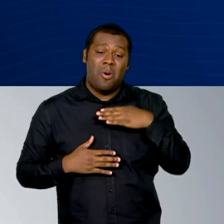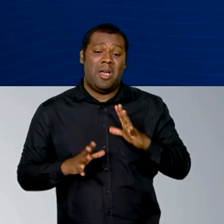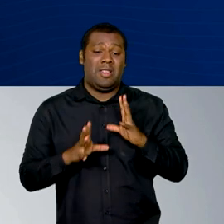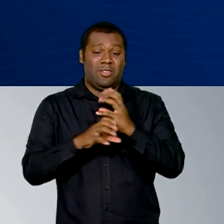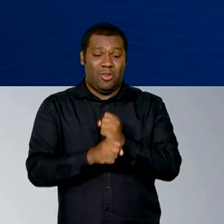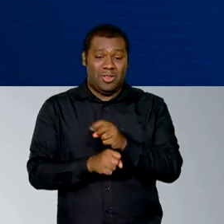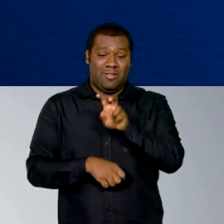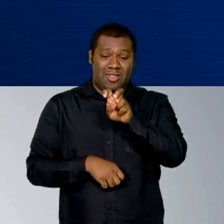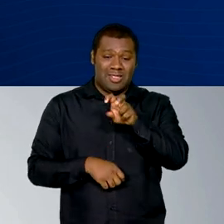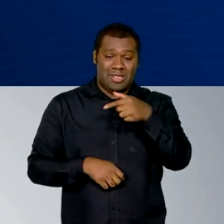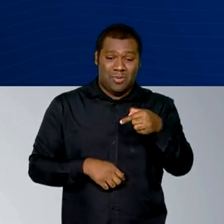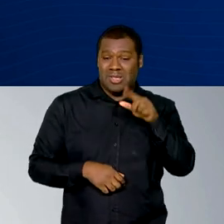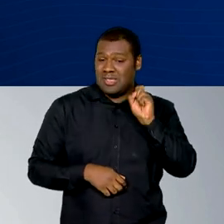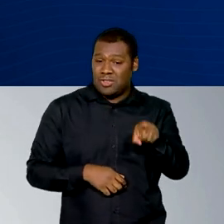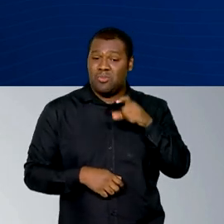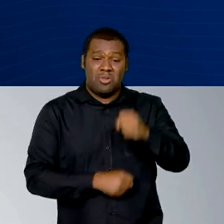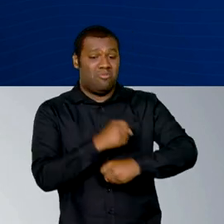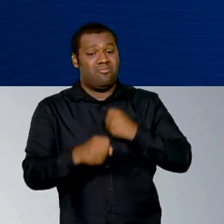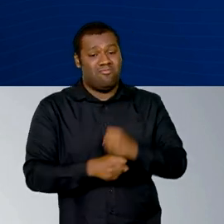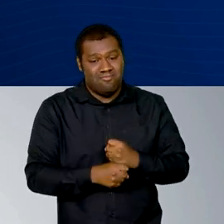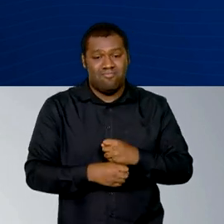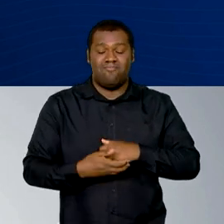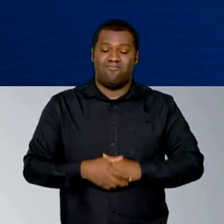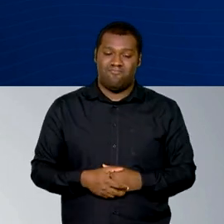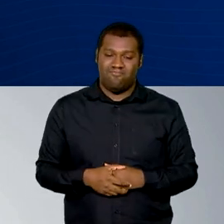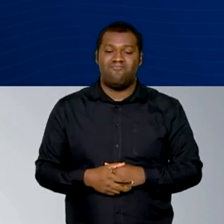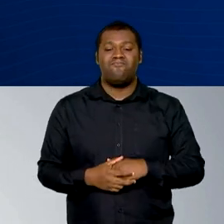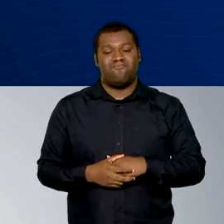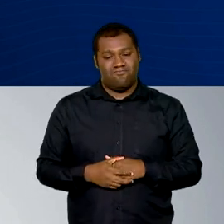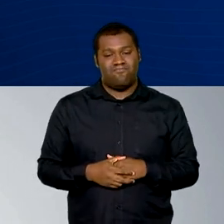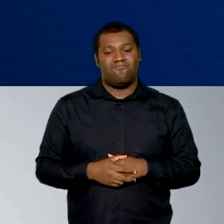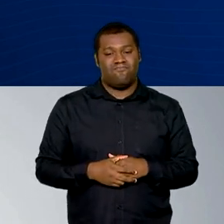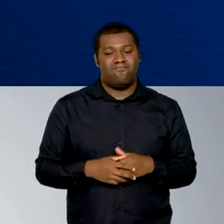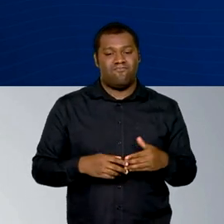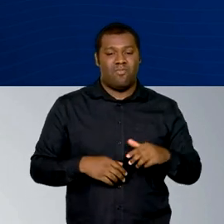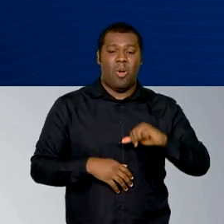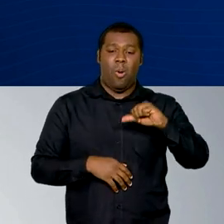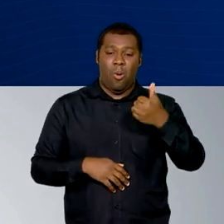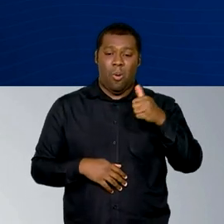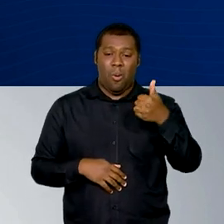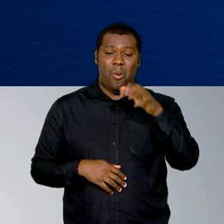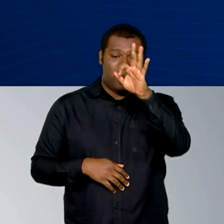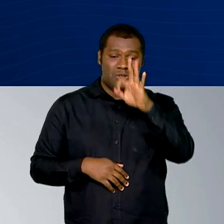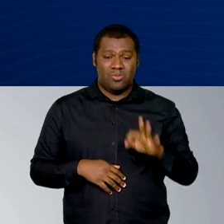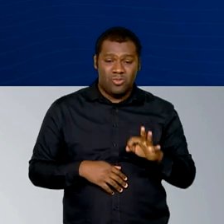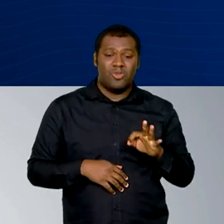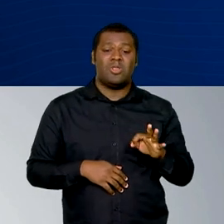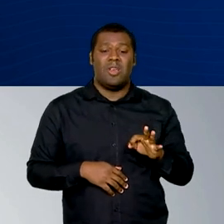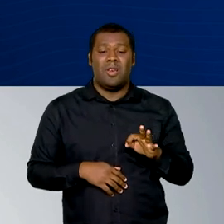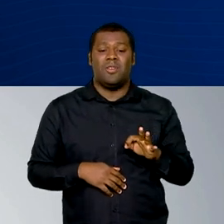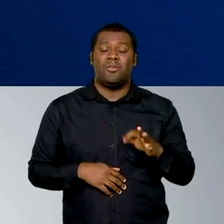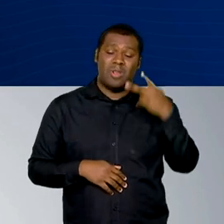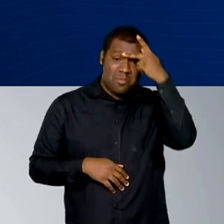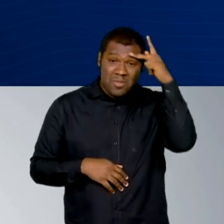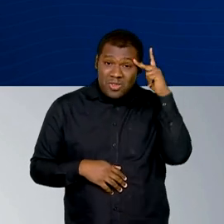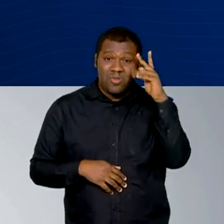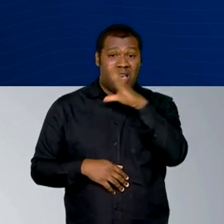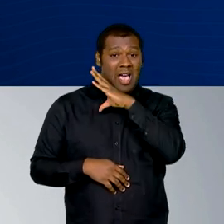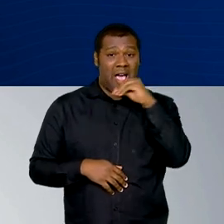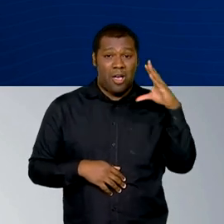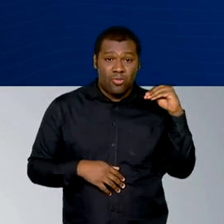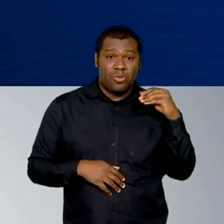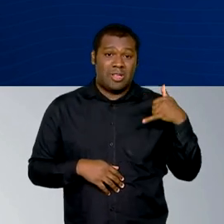mesmo motivo, o que corresponde a cerca de 11% de todos os óbitos em adultos de